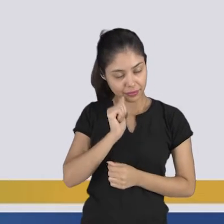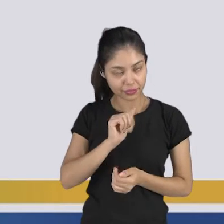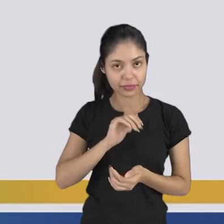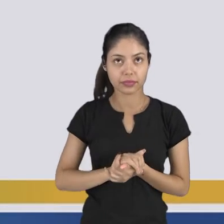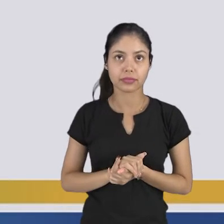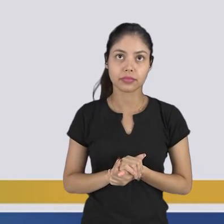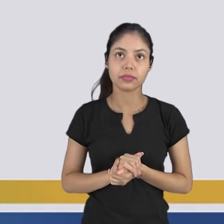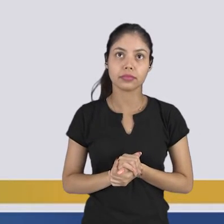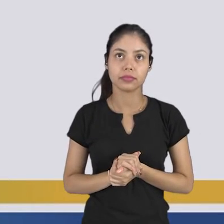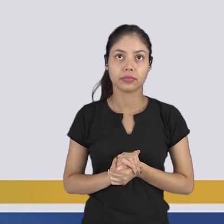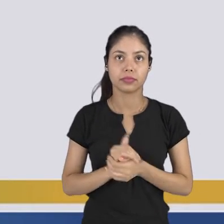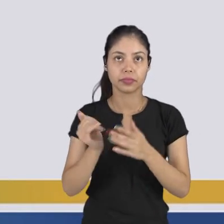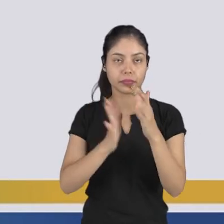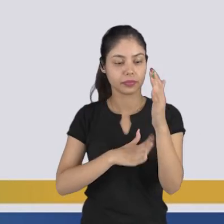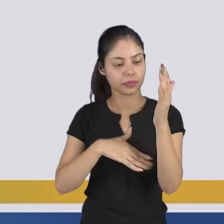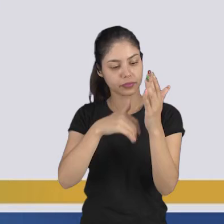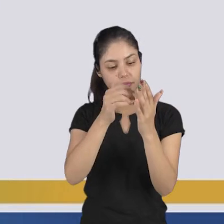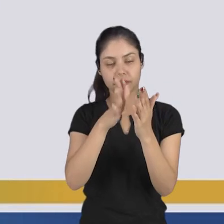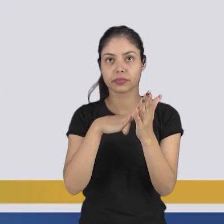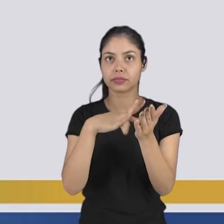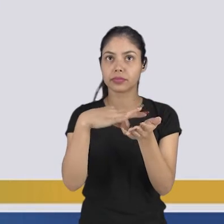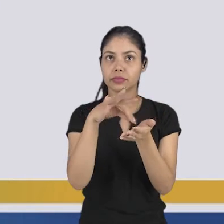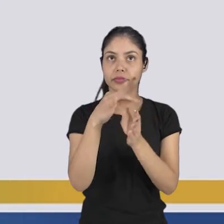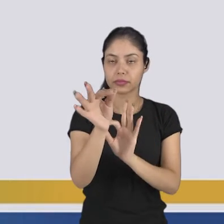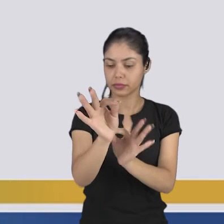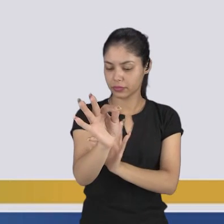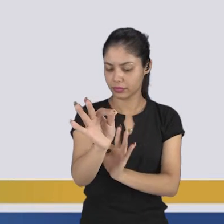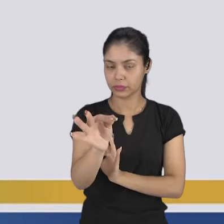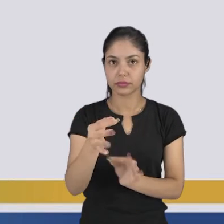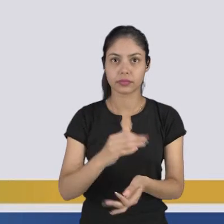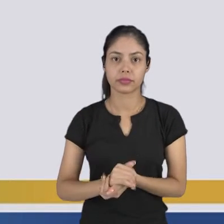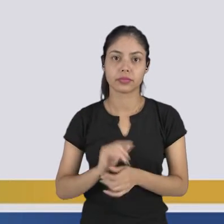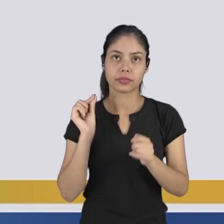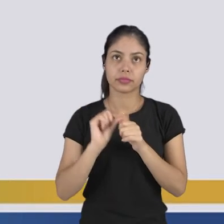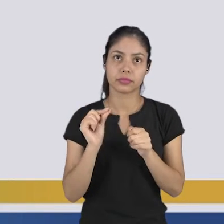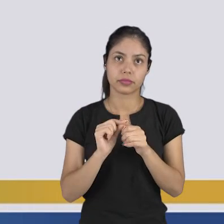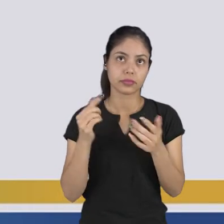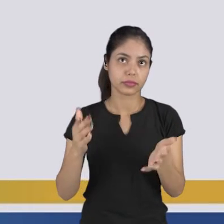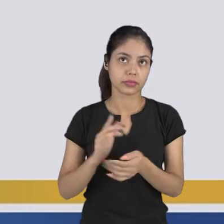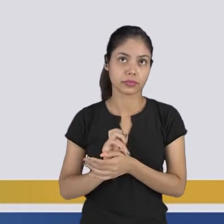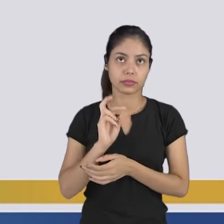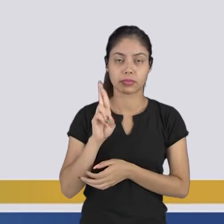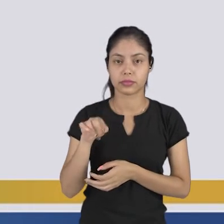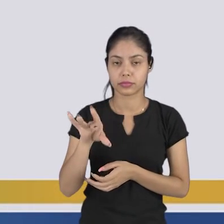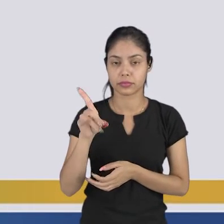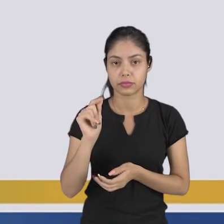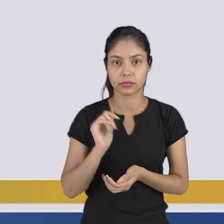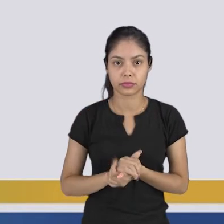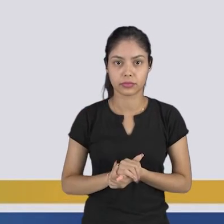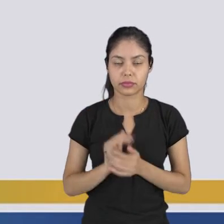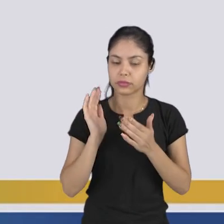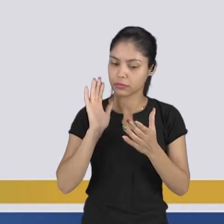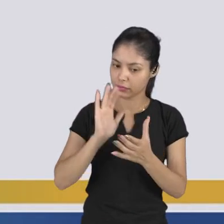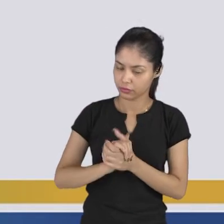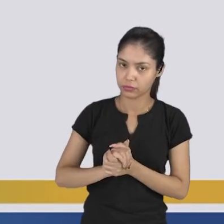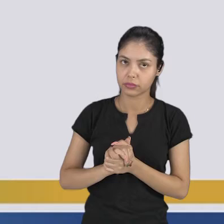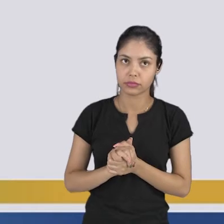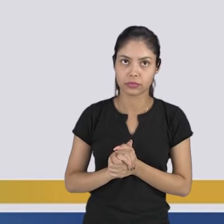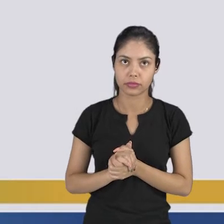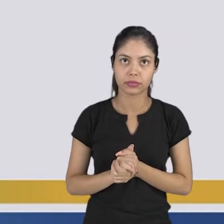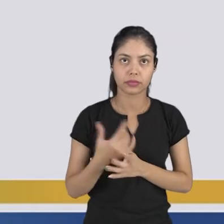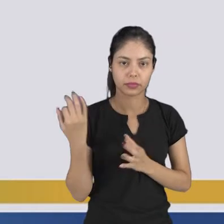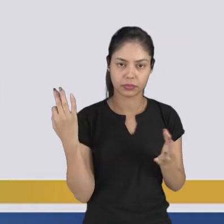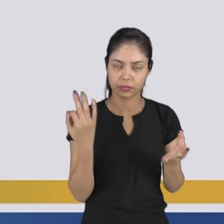Elas pintam as mãos e os braços como se fosse uma renda na época do casamento. E essas pinturas são